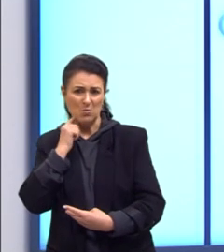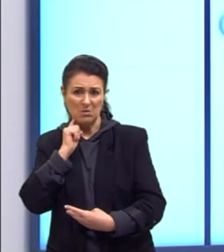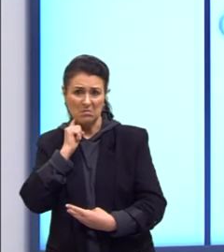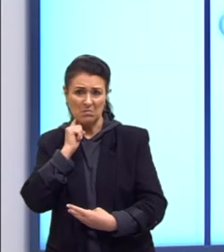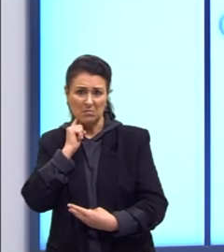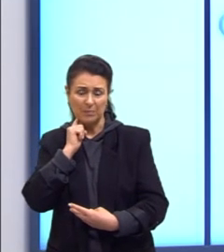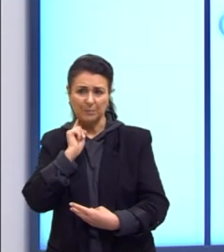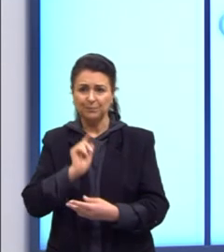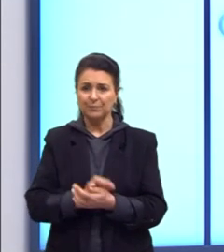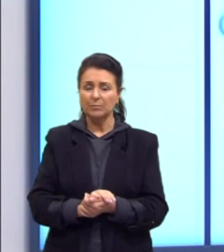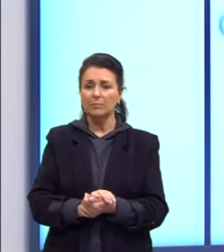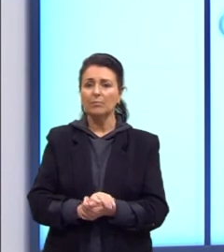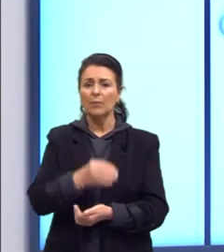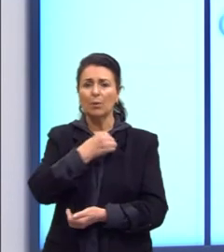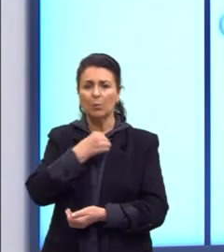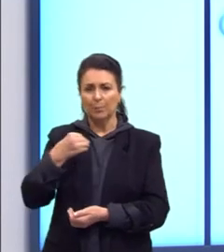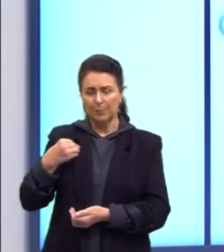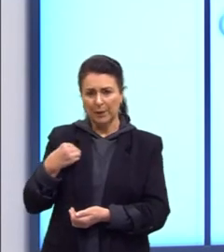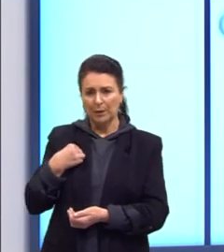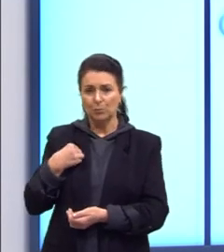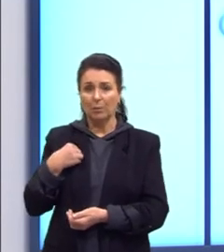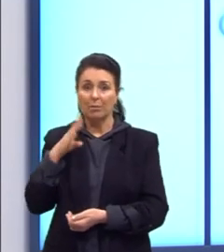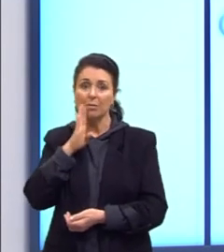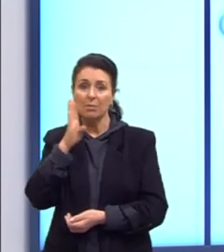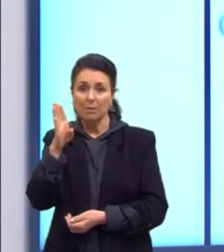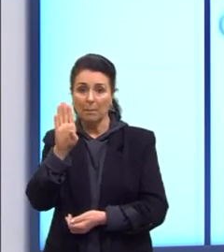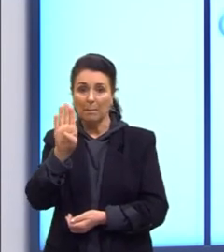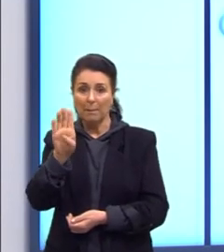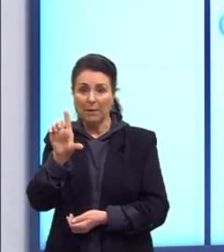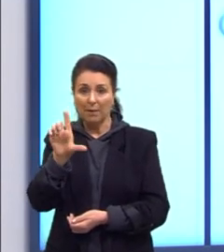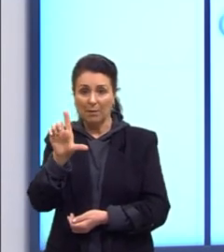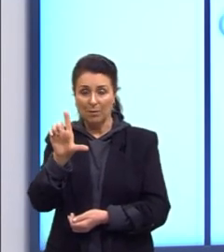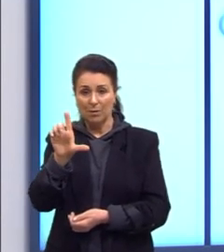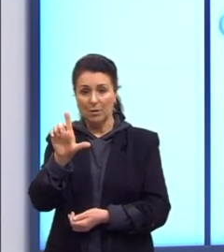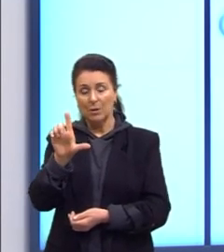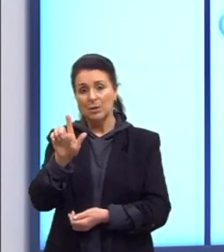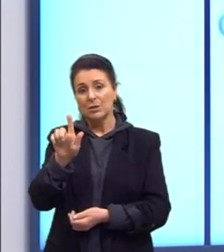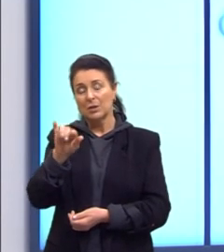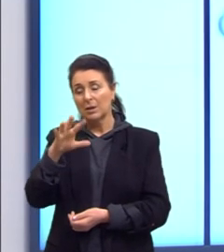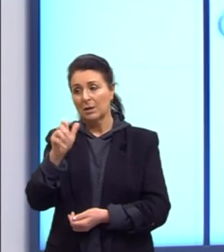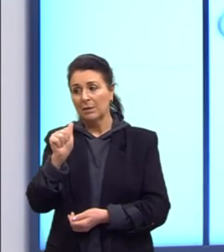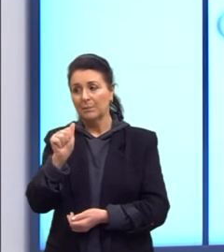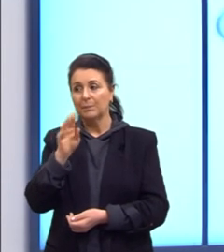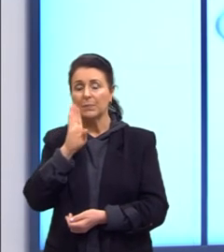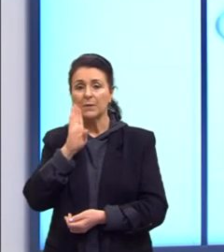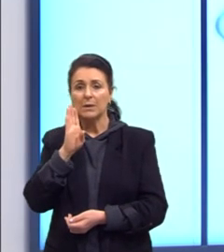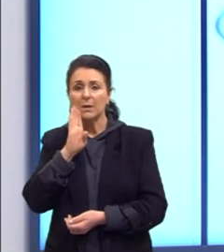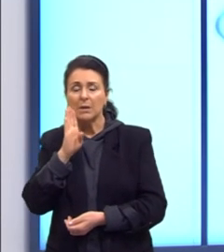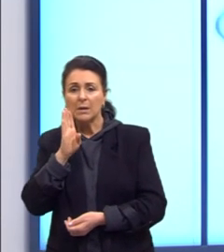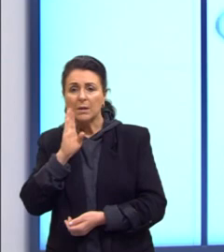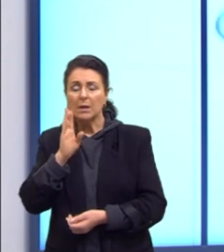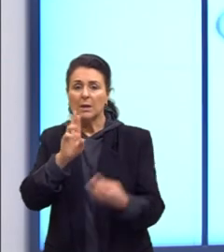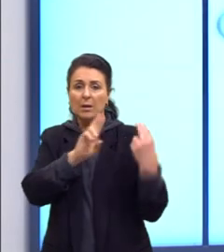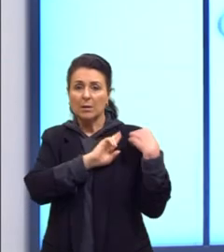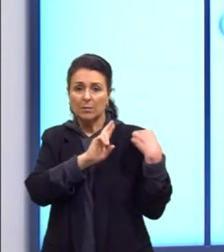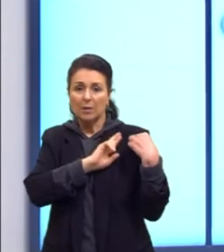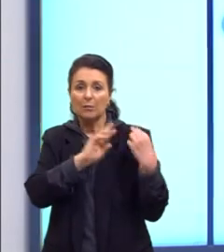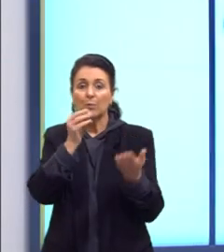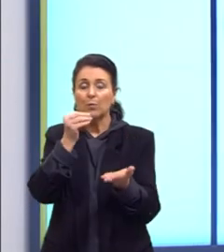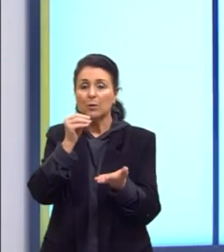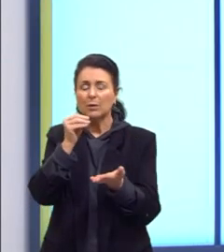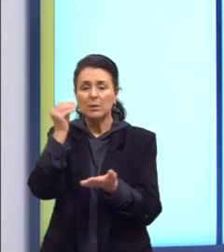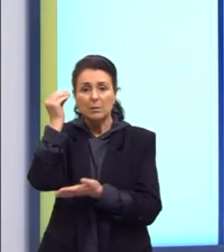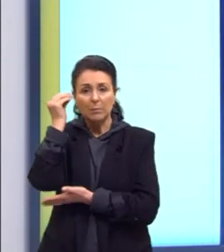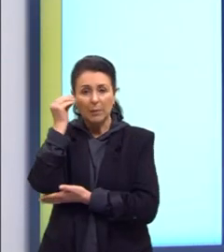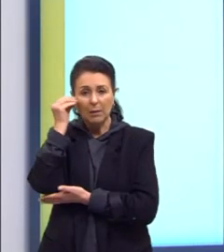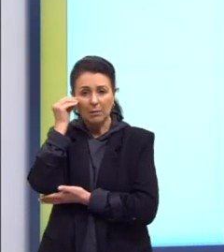O médico belga, Van Helmont, que posteriormente foi responsável por grandes experimentos